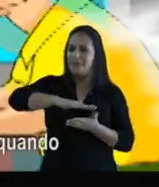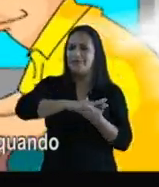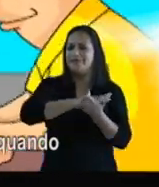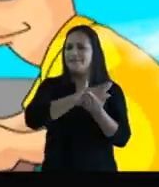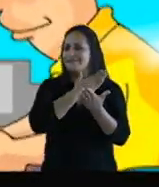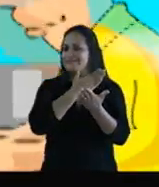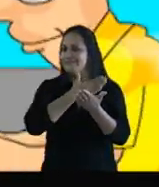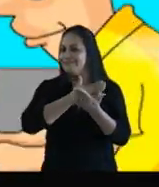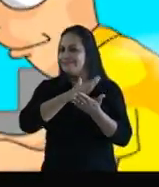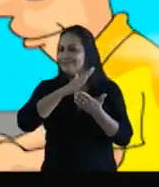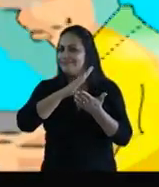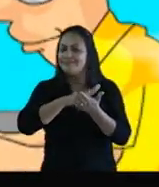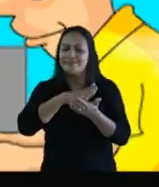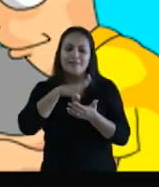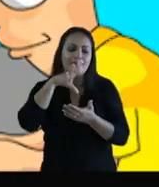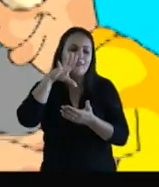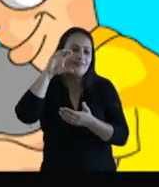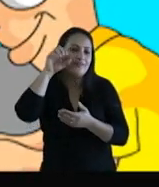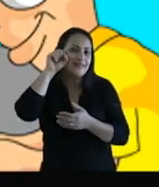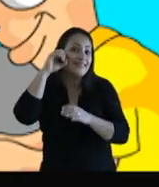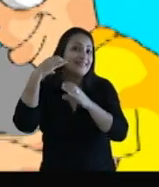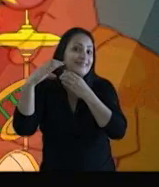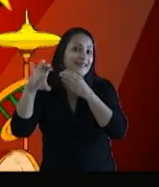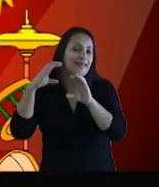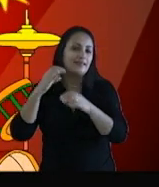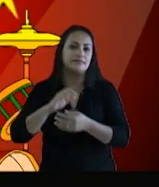vez em quando, ouvi-las cantar.